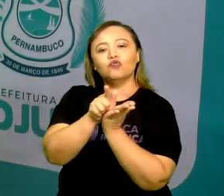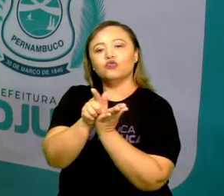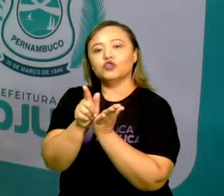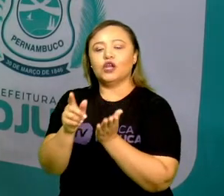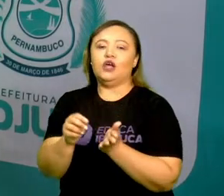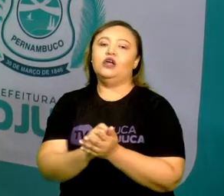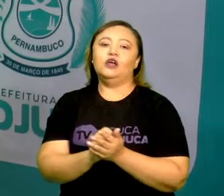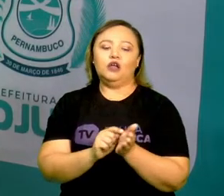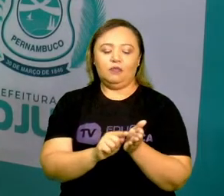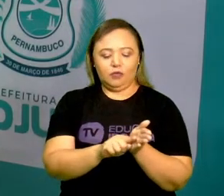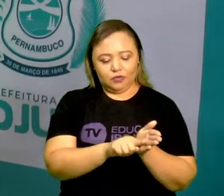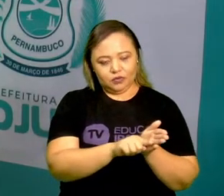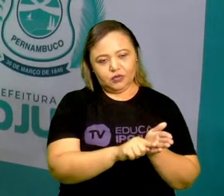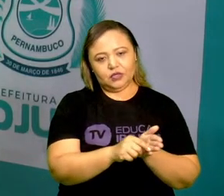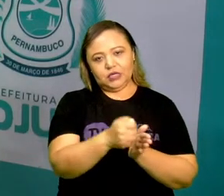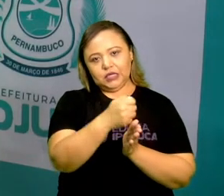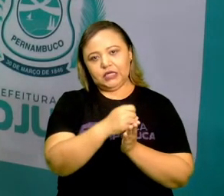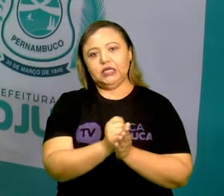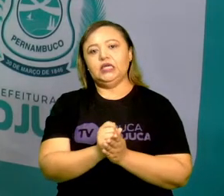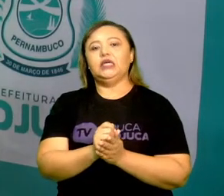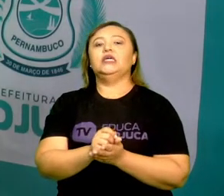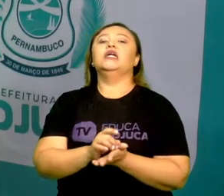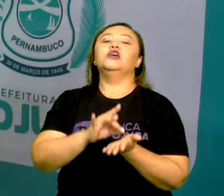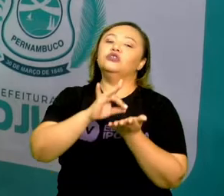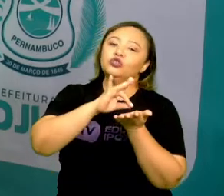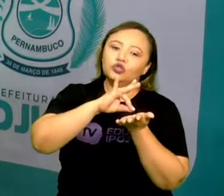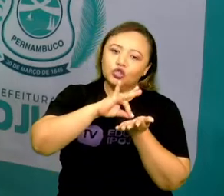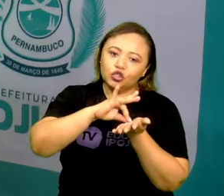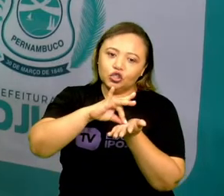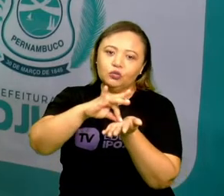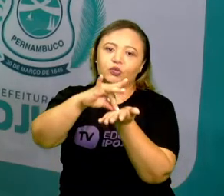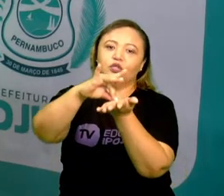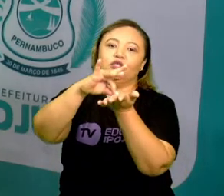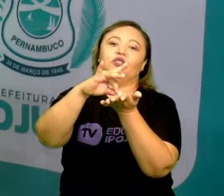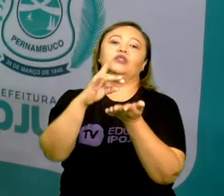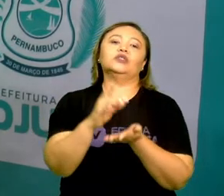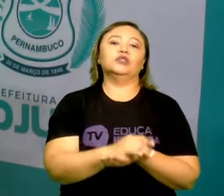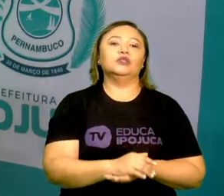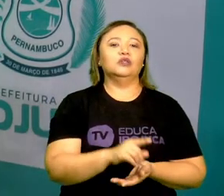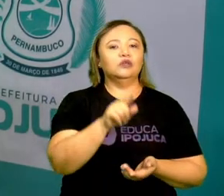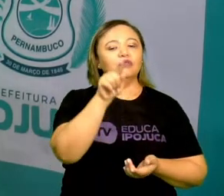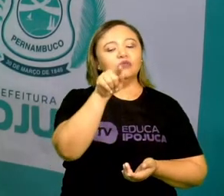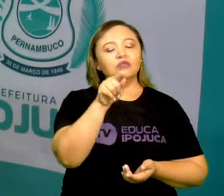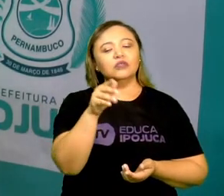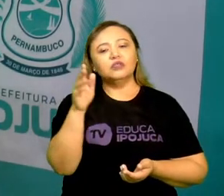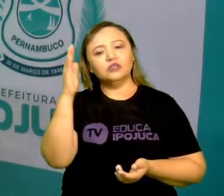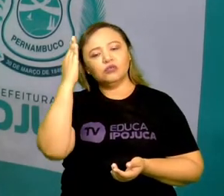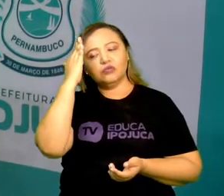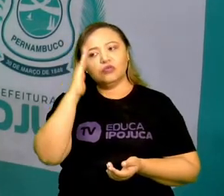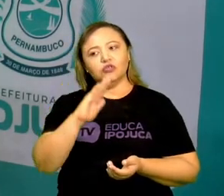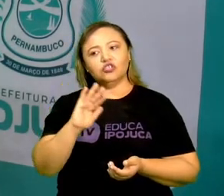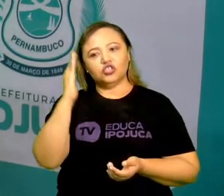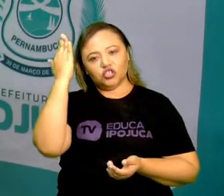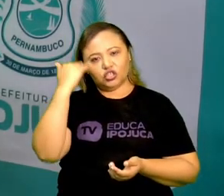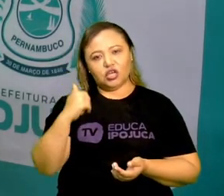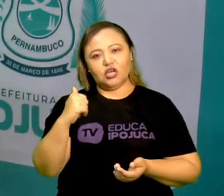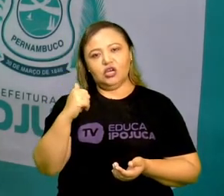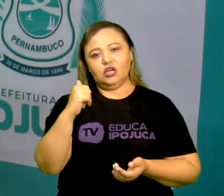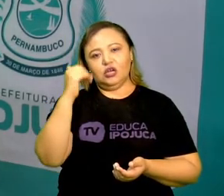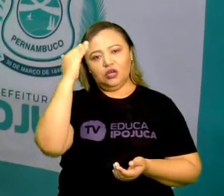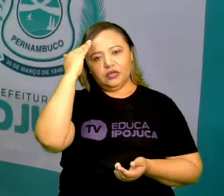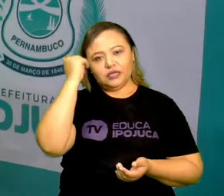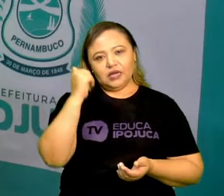é GPS, tá? Quem aqui já utilizou GPS para se